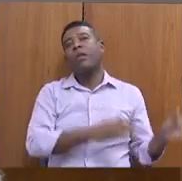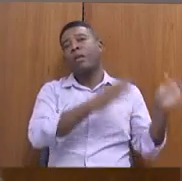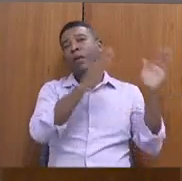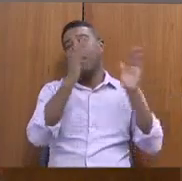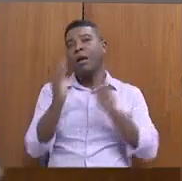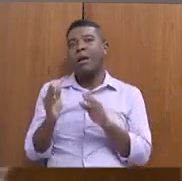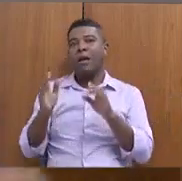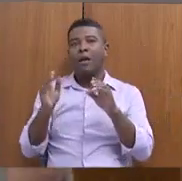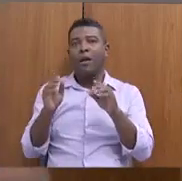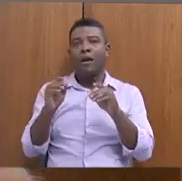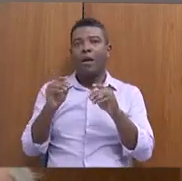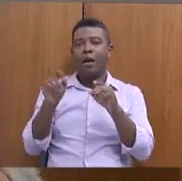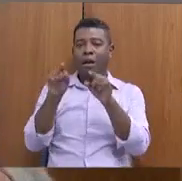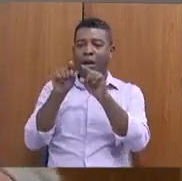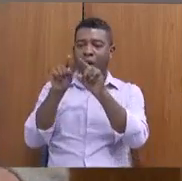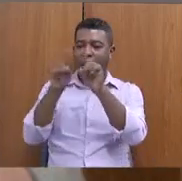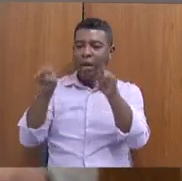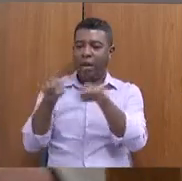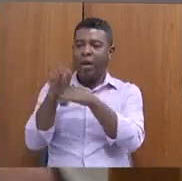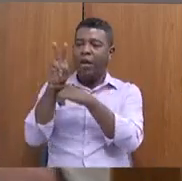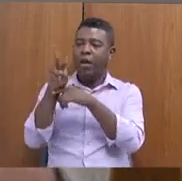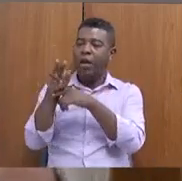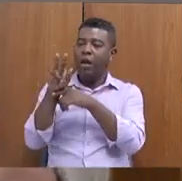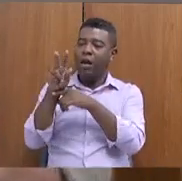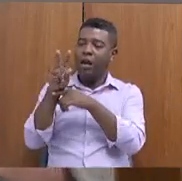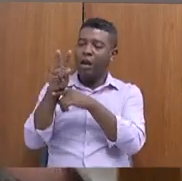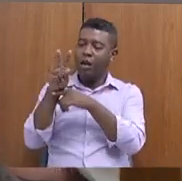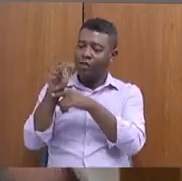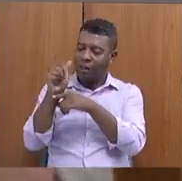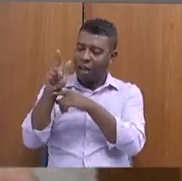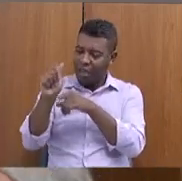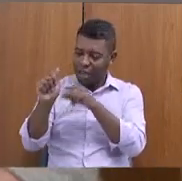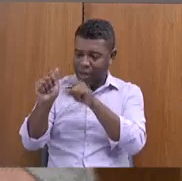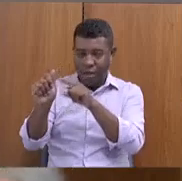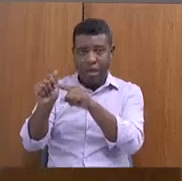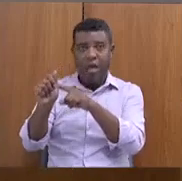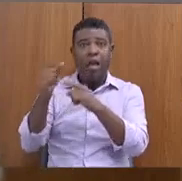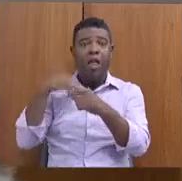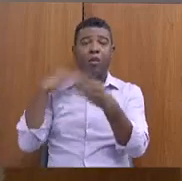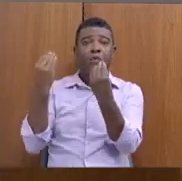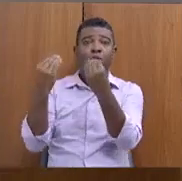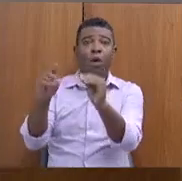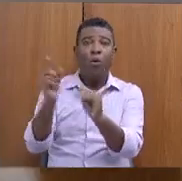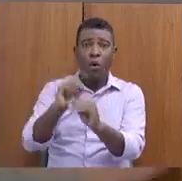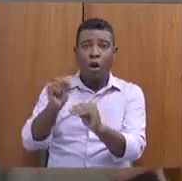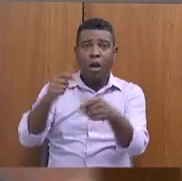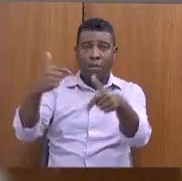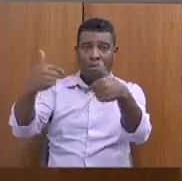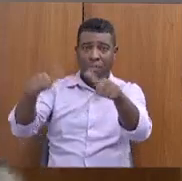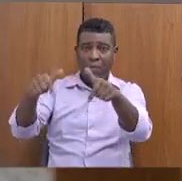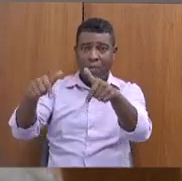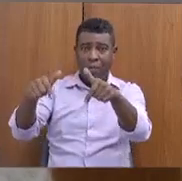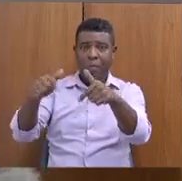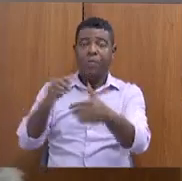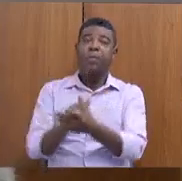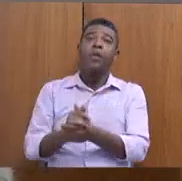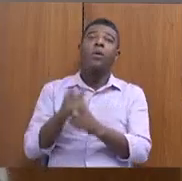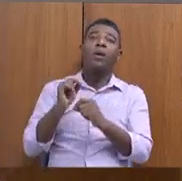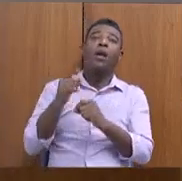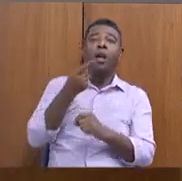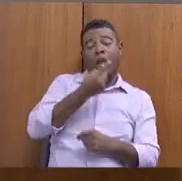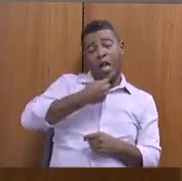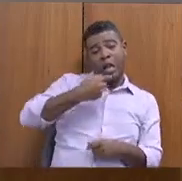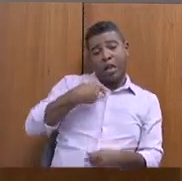eu não coloquei na minha apresentação, mas eu acho que eu preciso falar isso. Ela tem, nós estamos agora, eu falei ali, do fomento